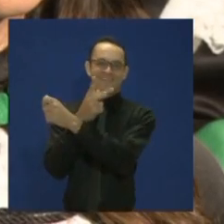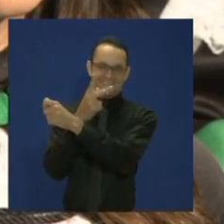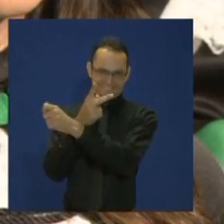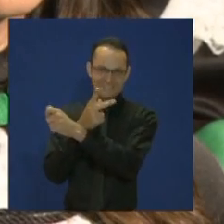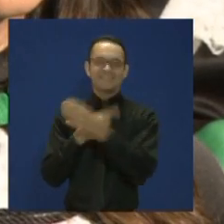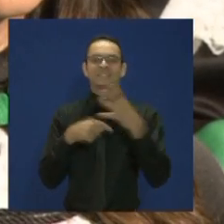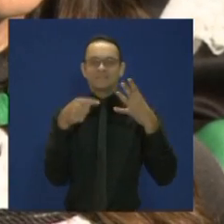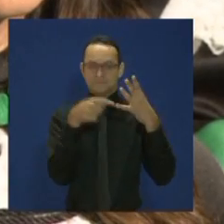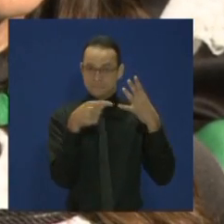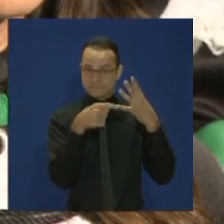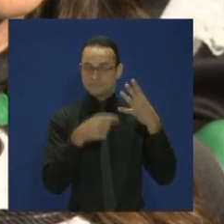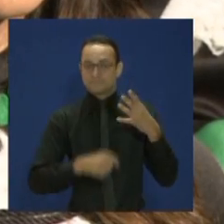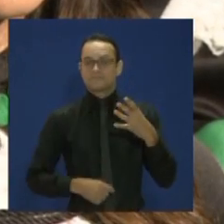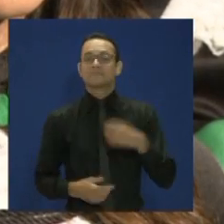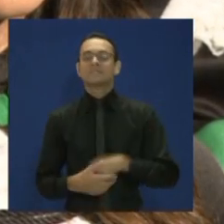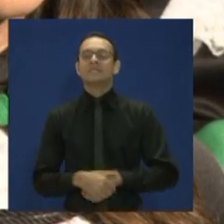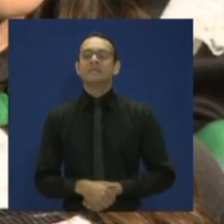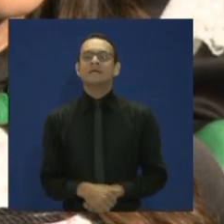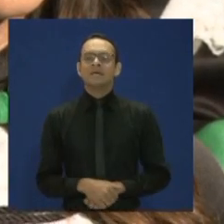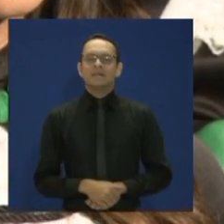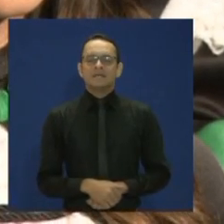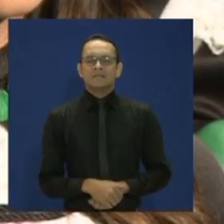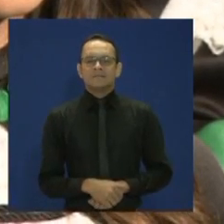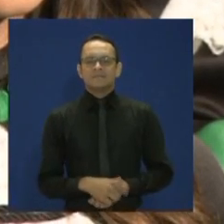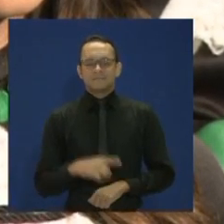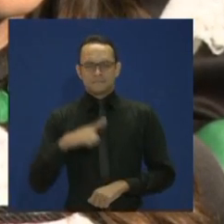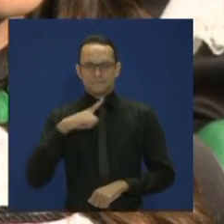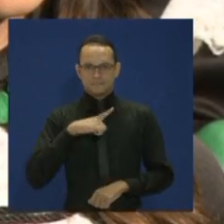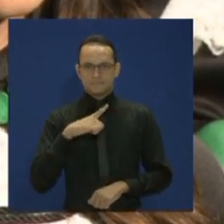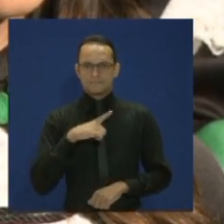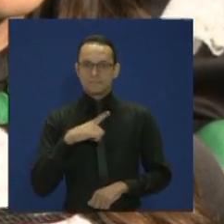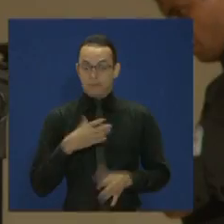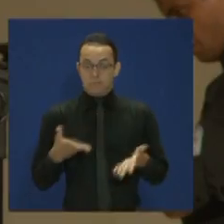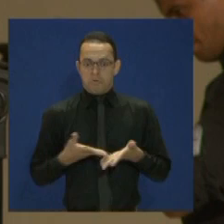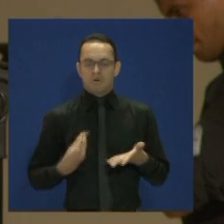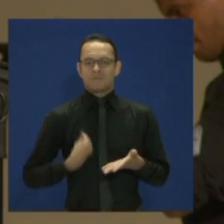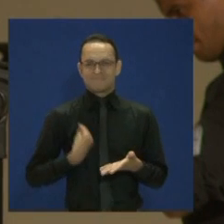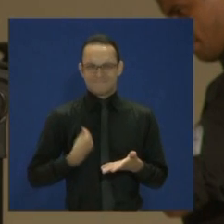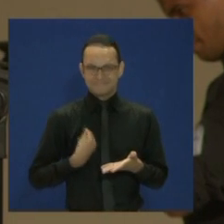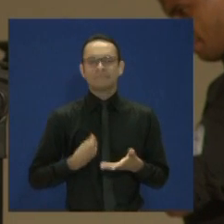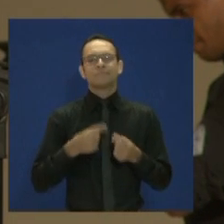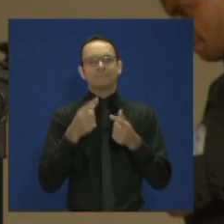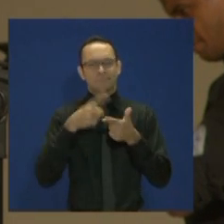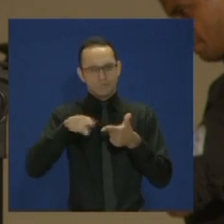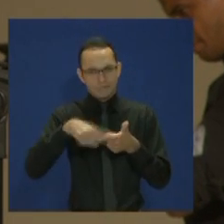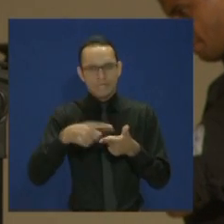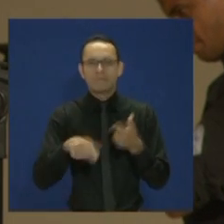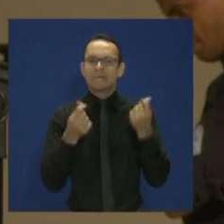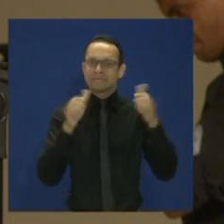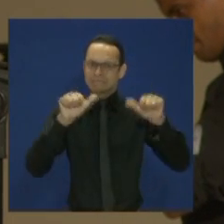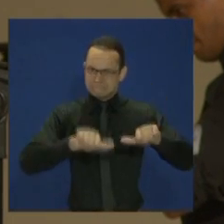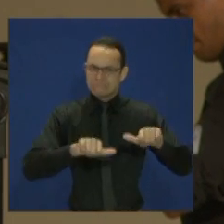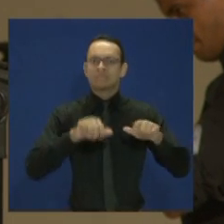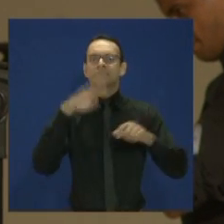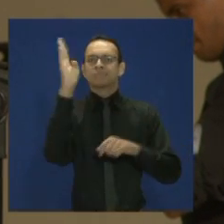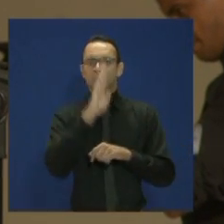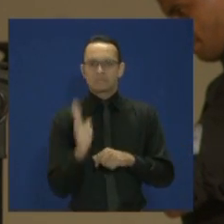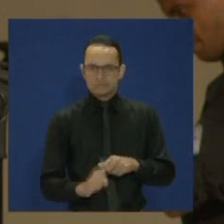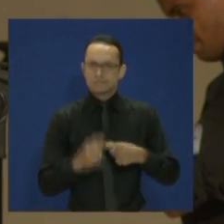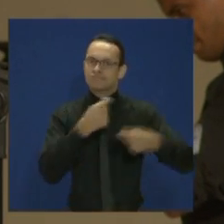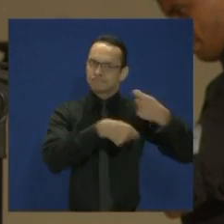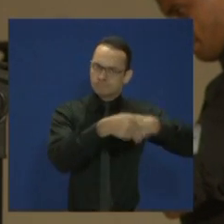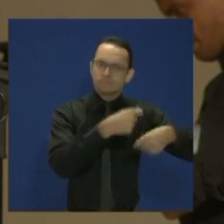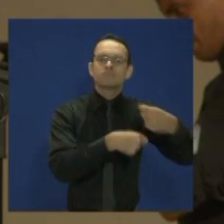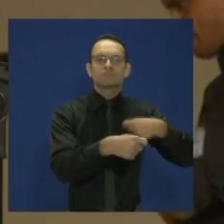Mesmo no atual cenário de crise econômica e restrições orçamentárias, estamos